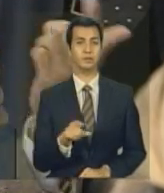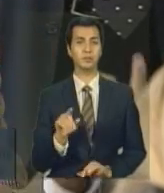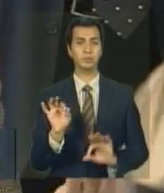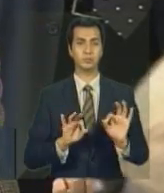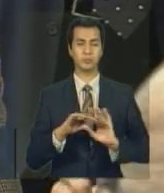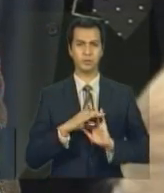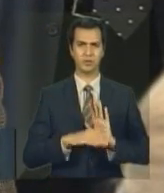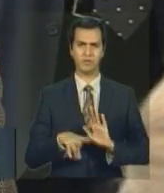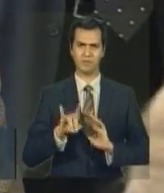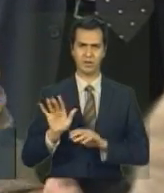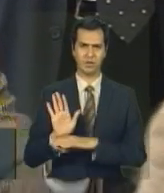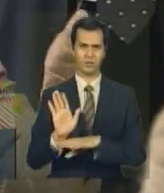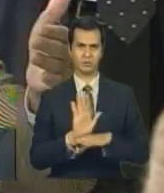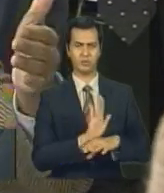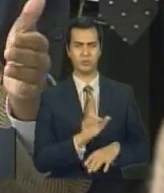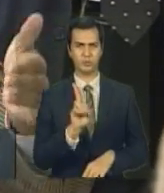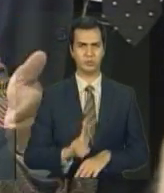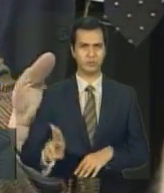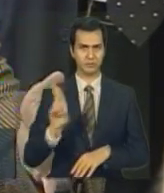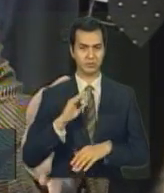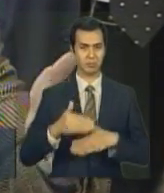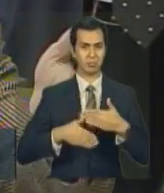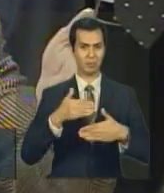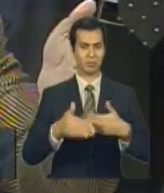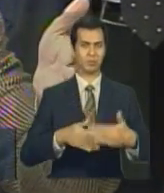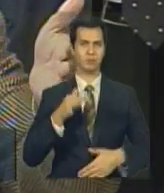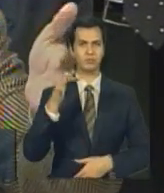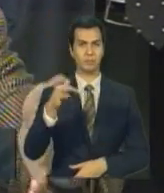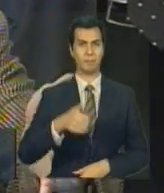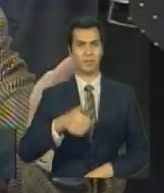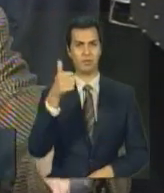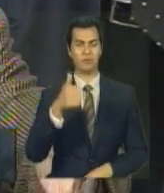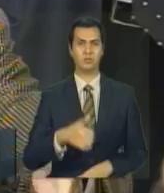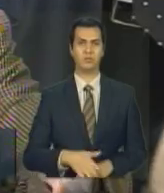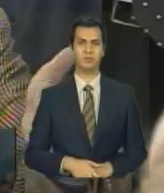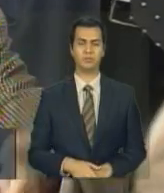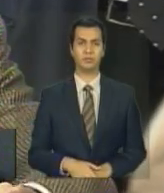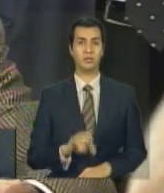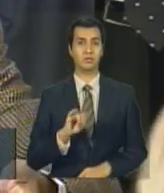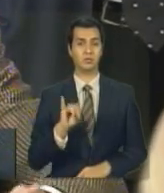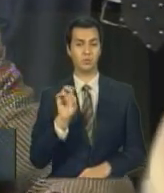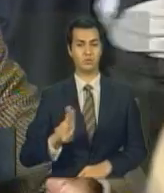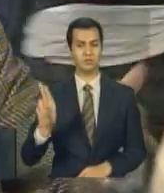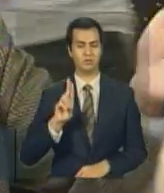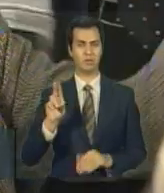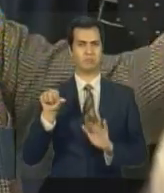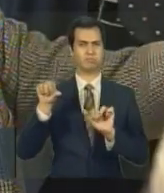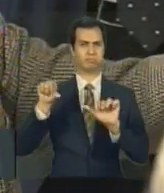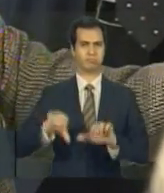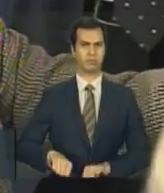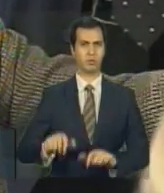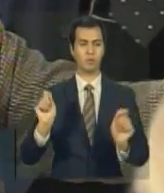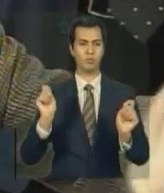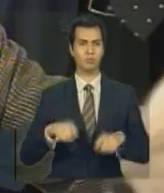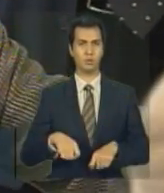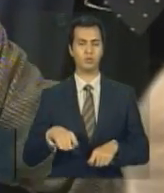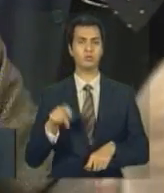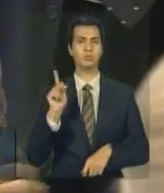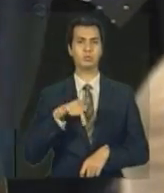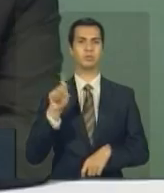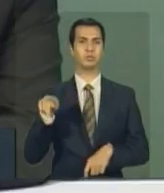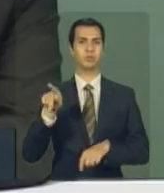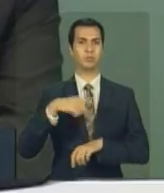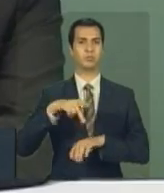melhorar esse ranking das universidades? Quem está em uma situação considerada pelo MEC insatisfatória pode receber, por exemplo, um professor